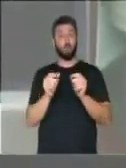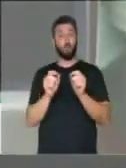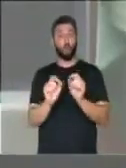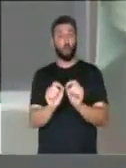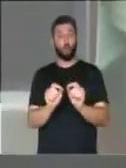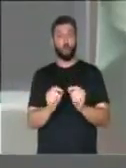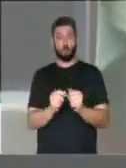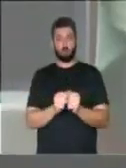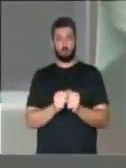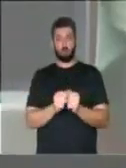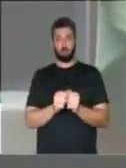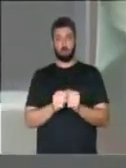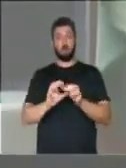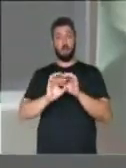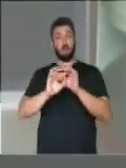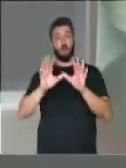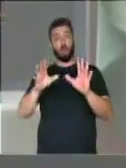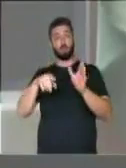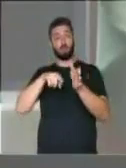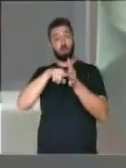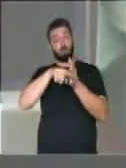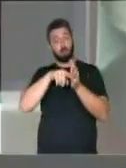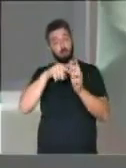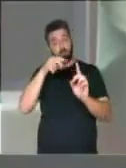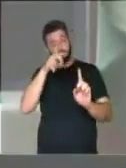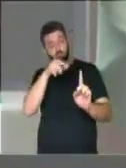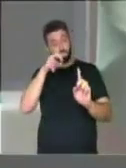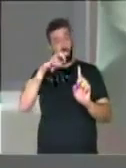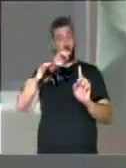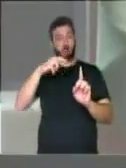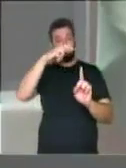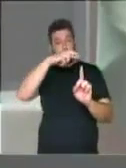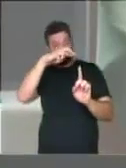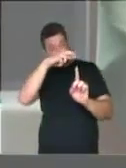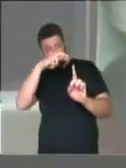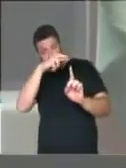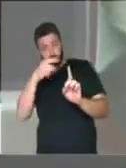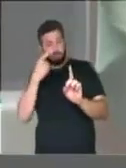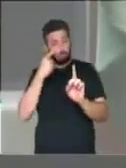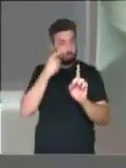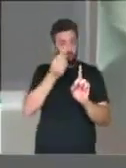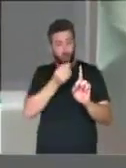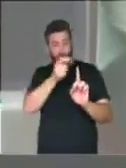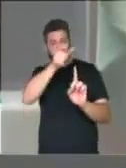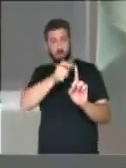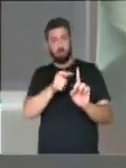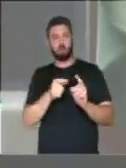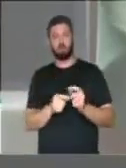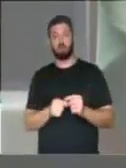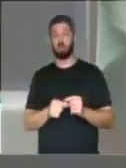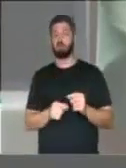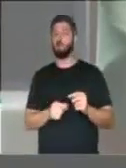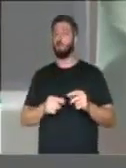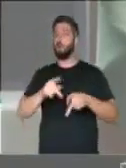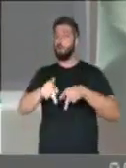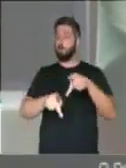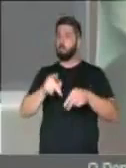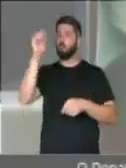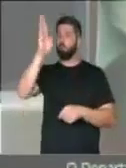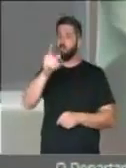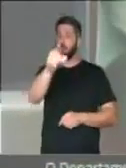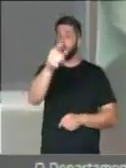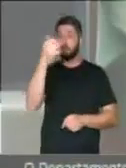autorizar a investigação. É bom que a população entenda o que está